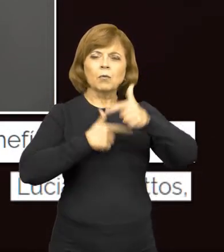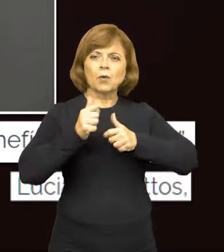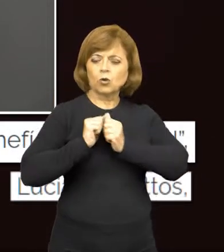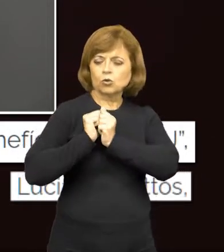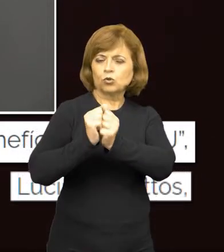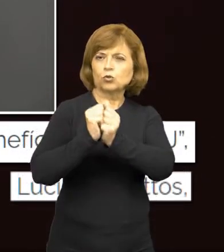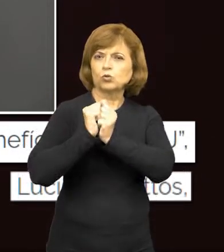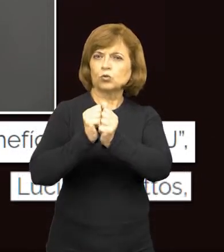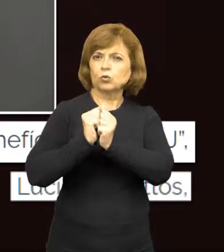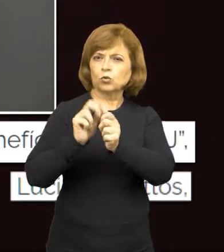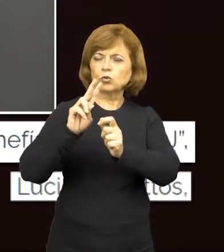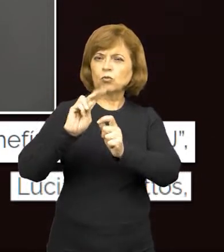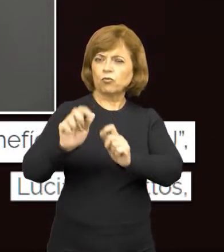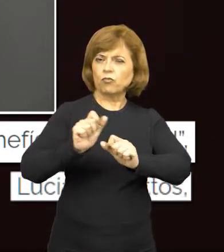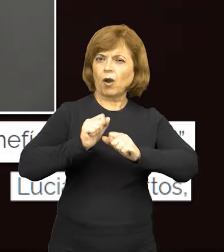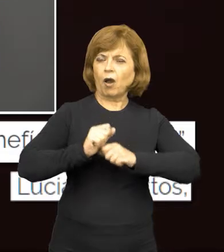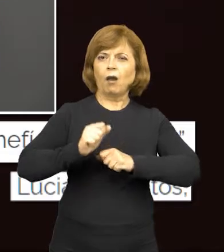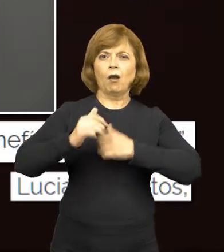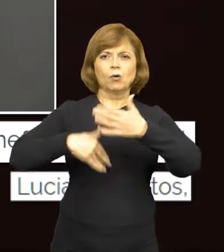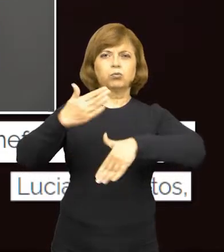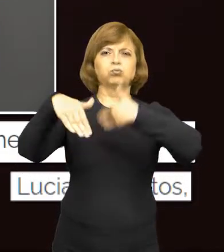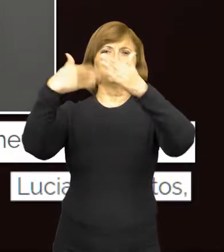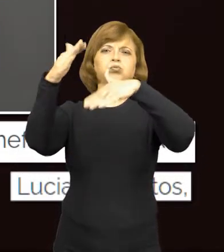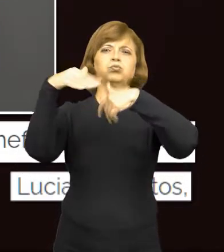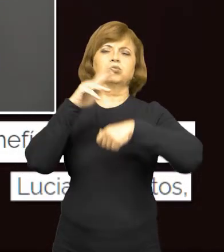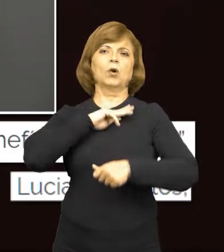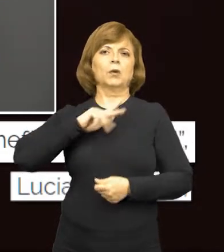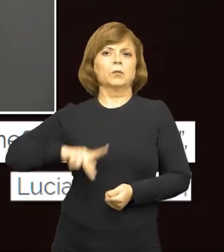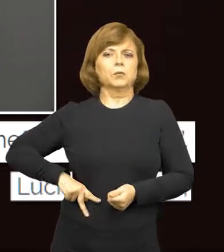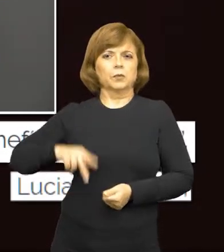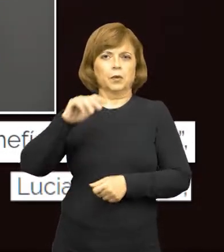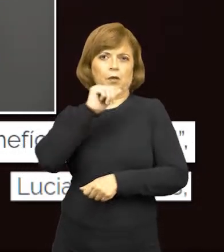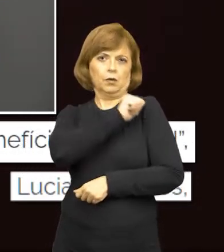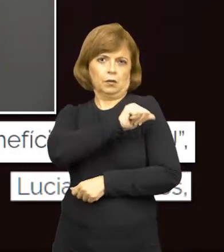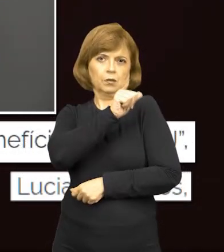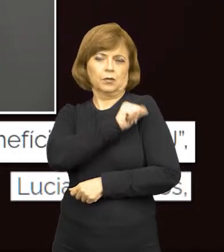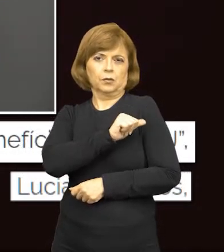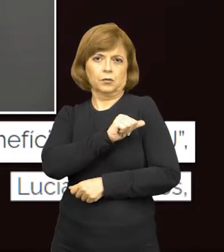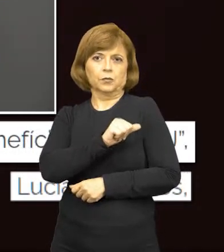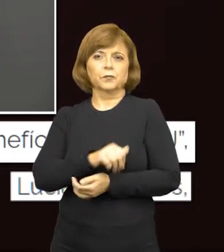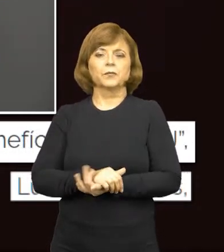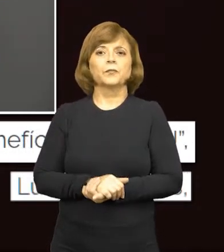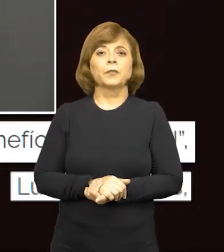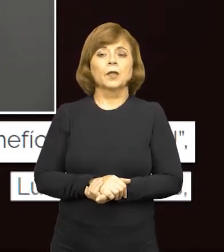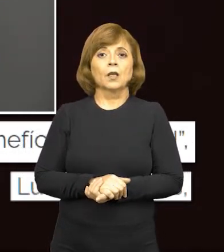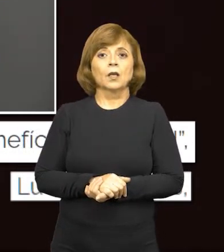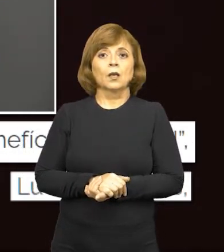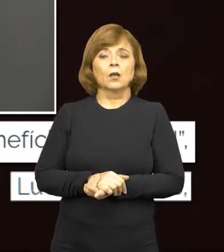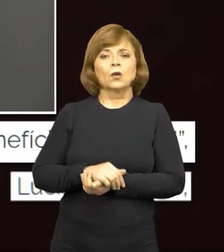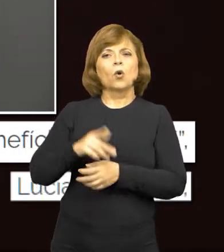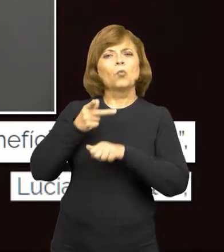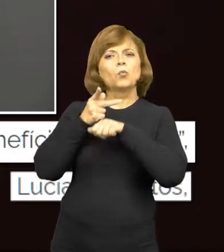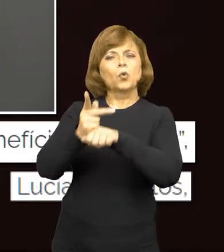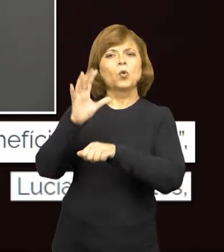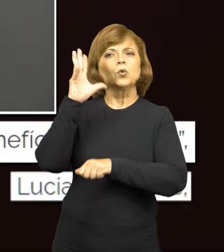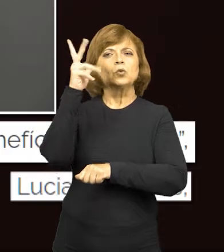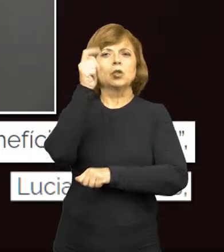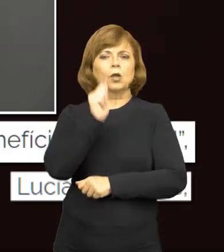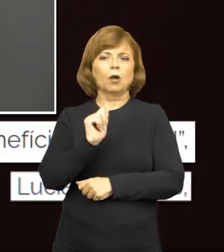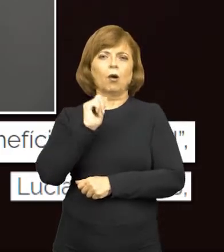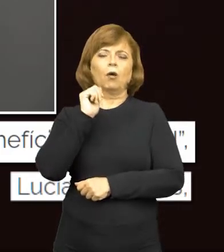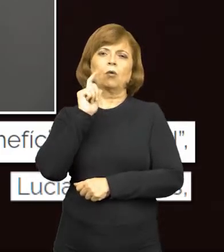apresentar frutos em benefícios do MPRJ. Fecha aspas. Afirmou o Procurador-Geral de Justiça,